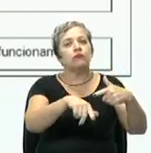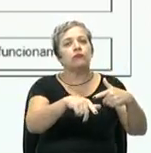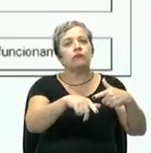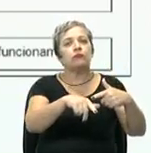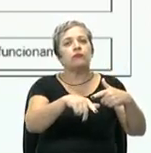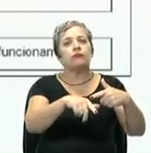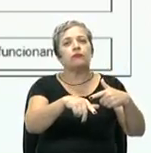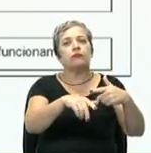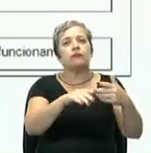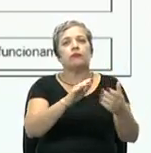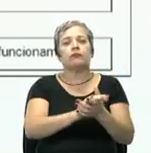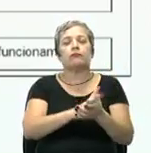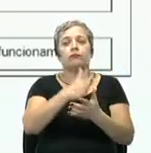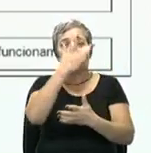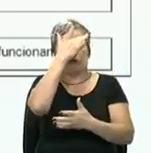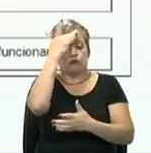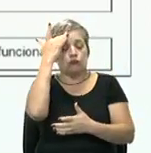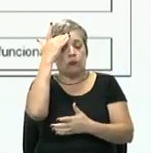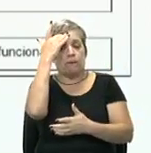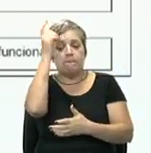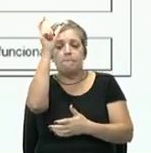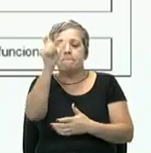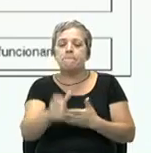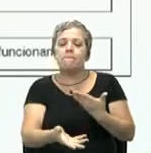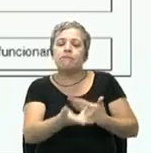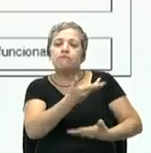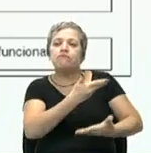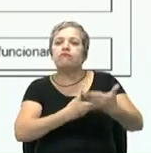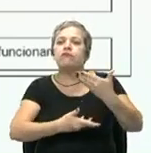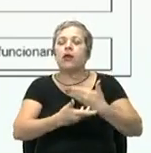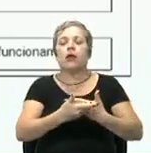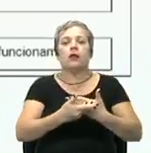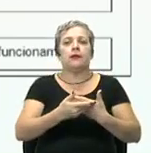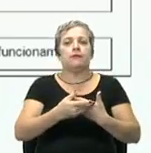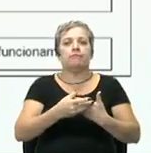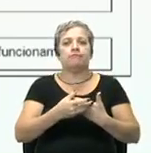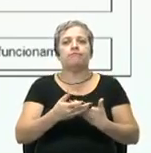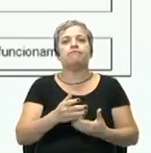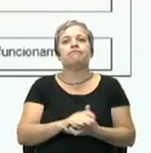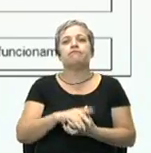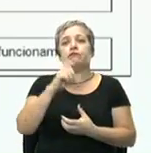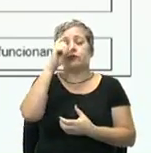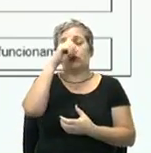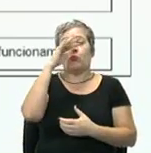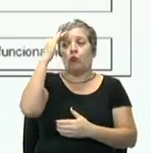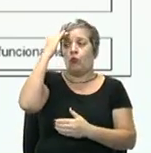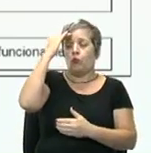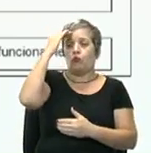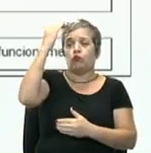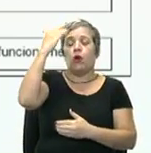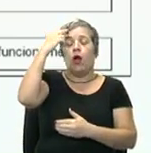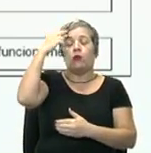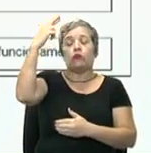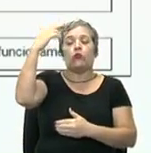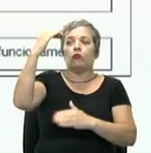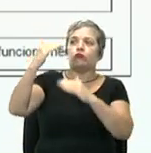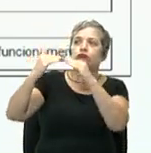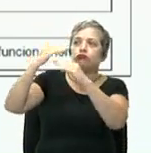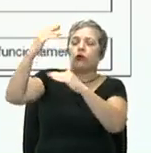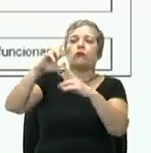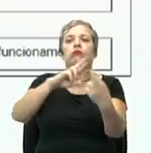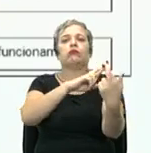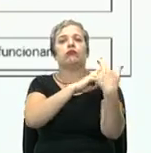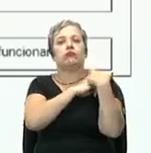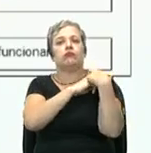A impessoalidade no relacionamento. Olha como é difícil. A hierarquização das responsabilidades.